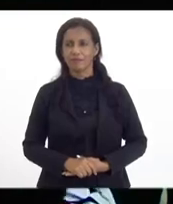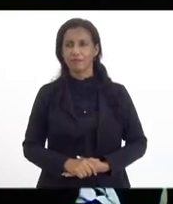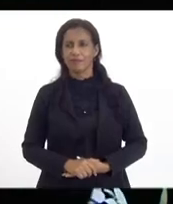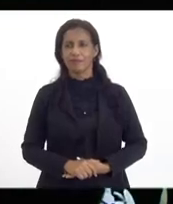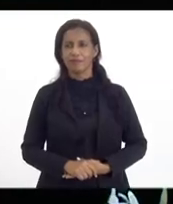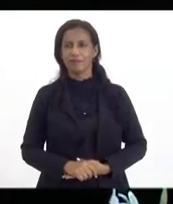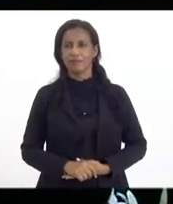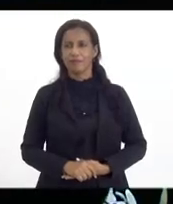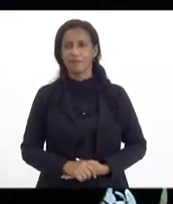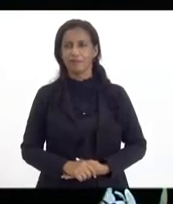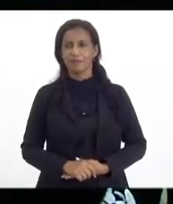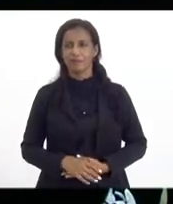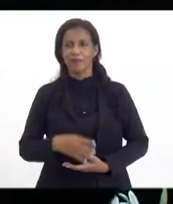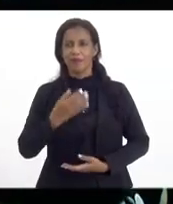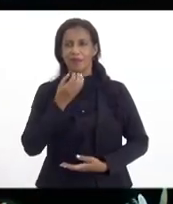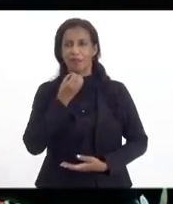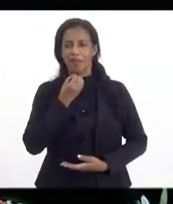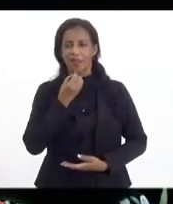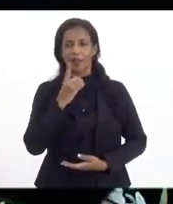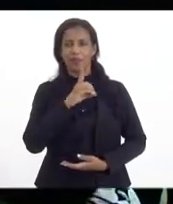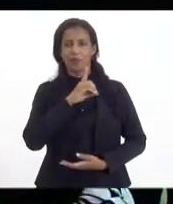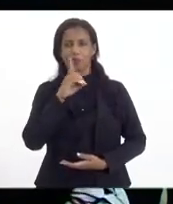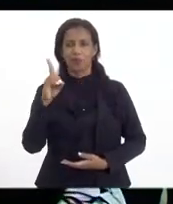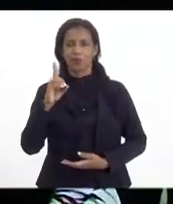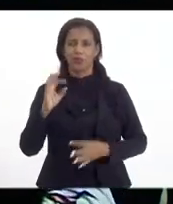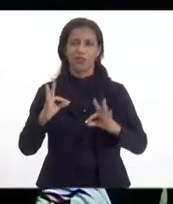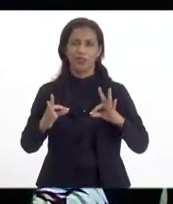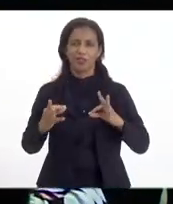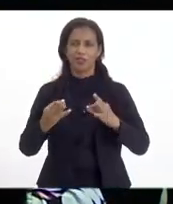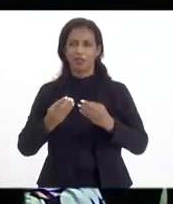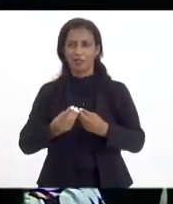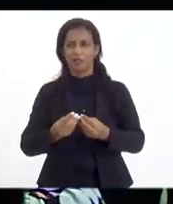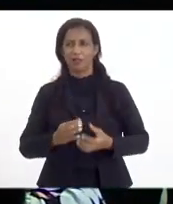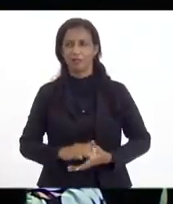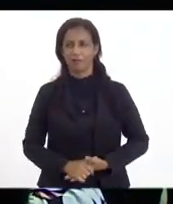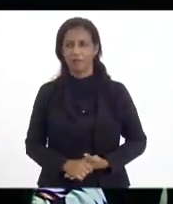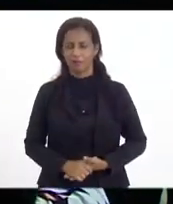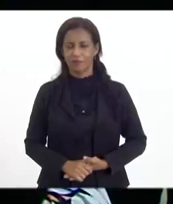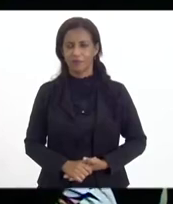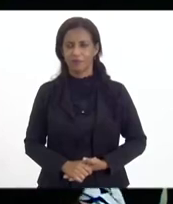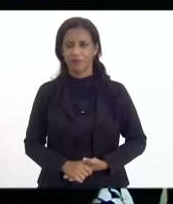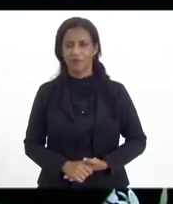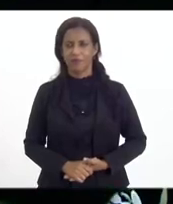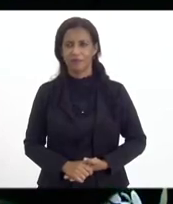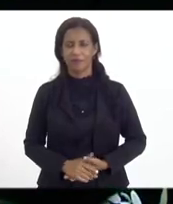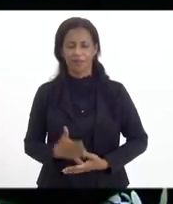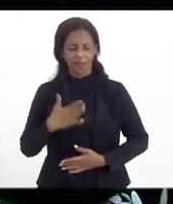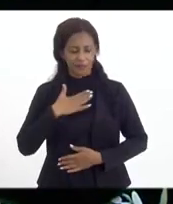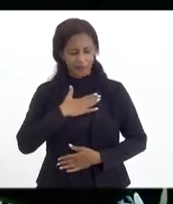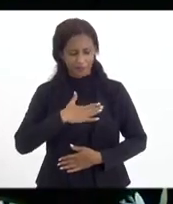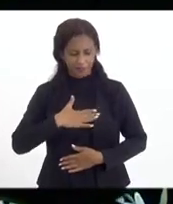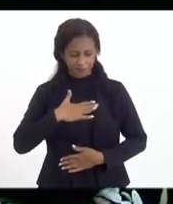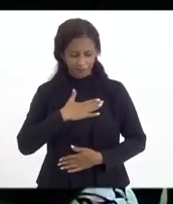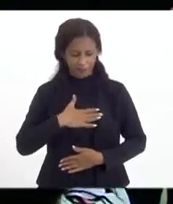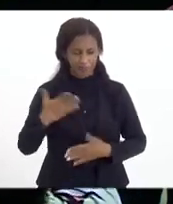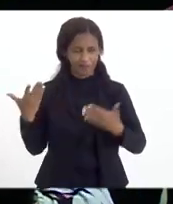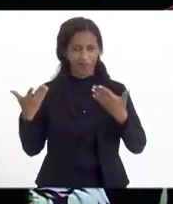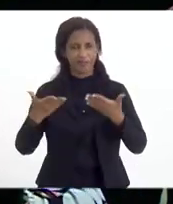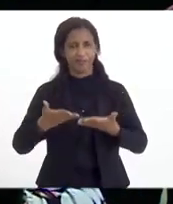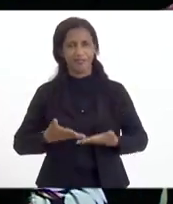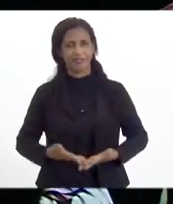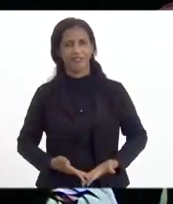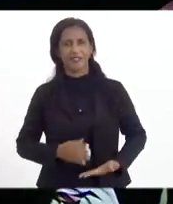Alô, alô. Bom dia a todos e todas. É um grande prazer estar aqui em